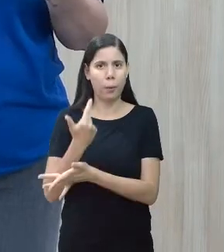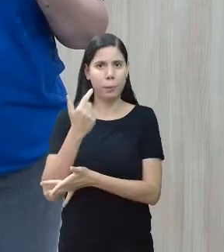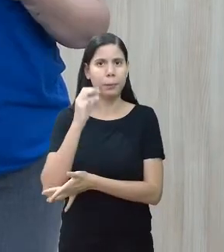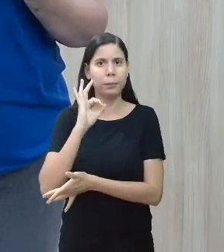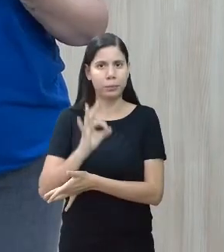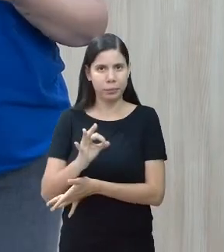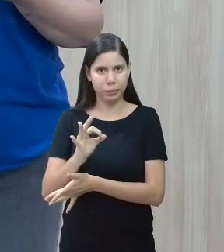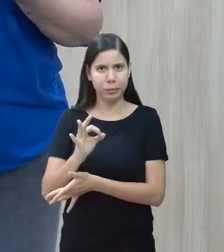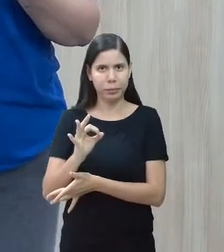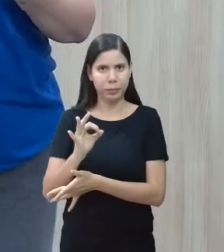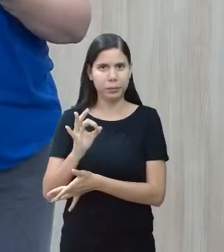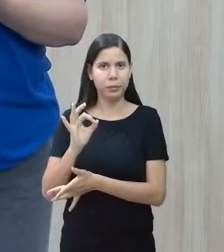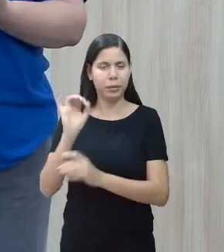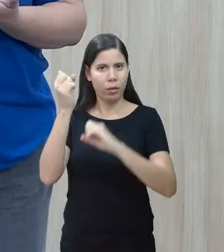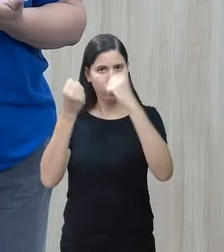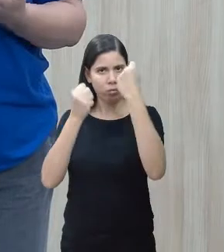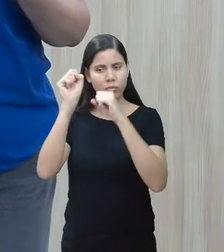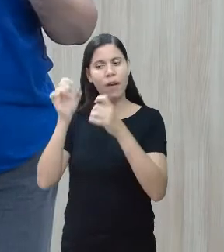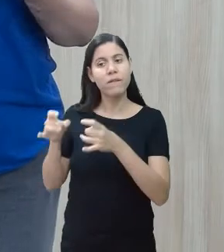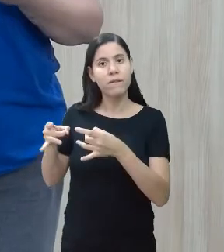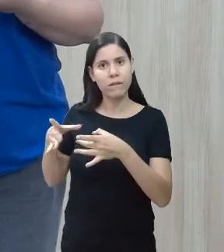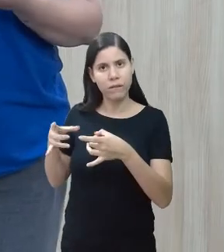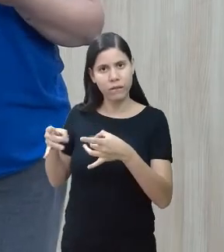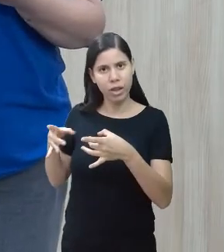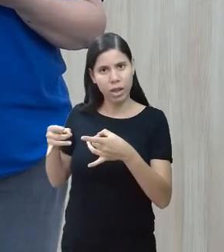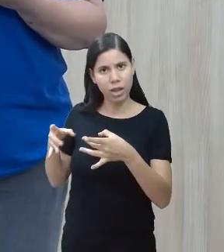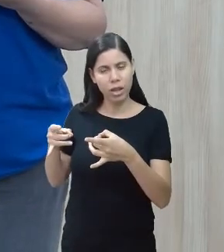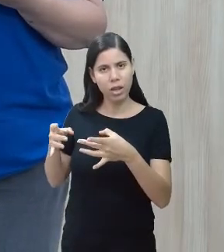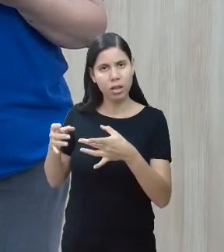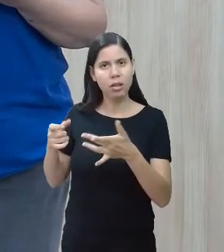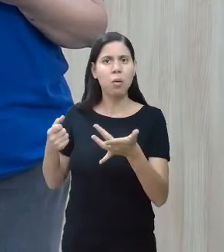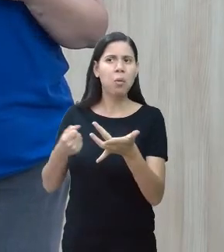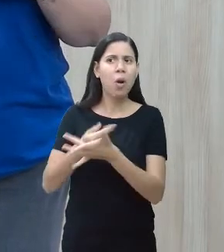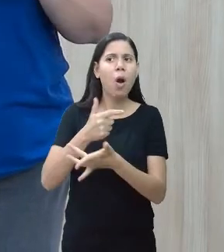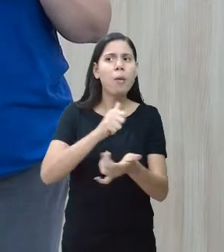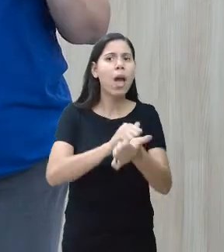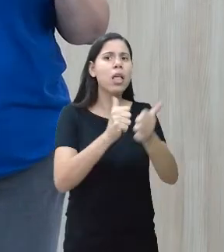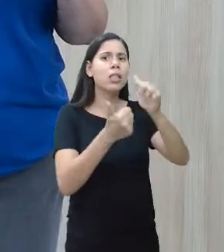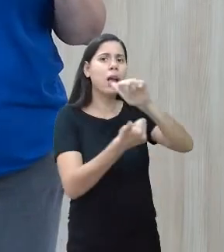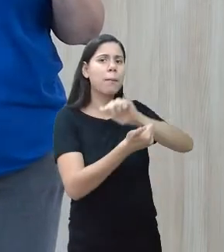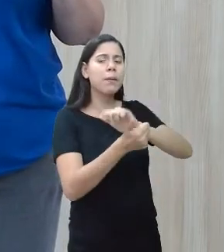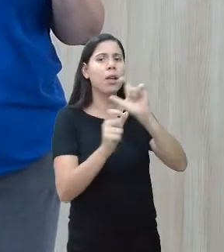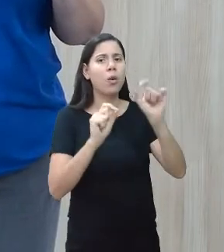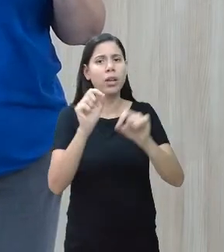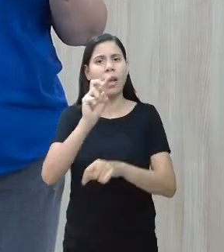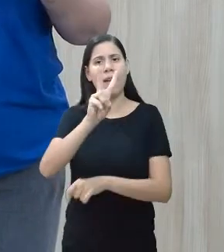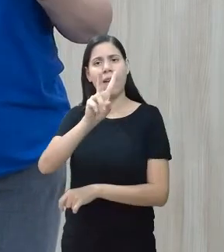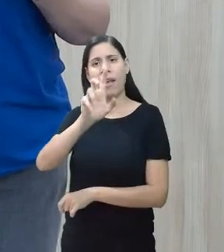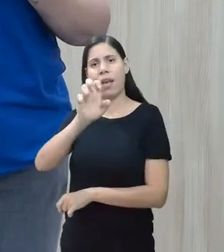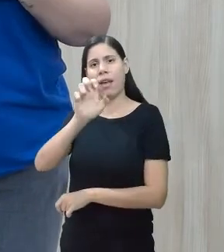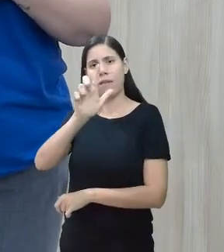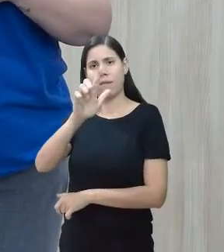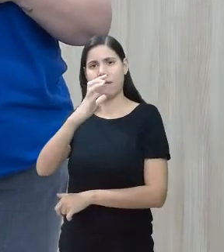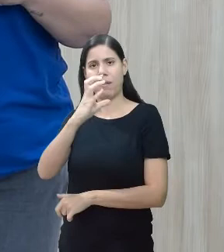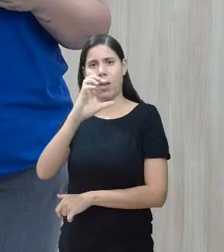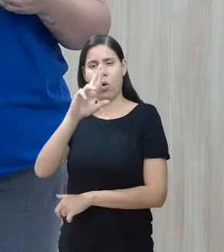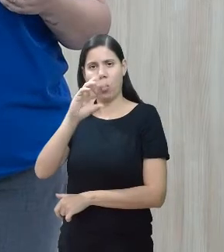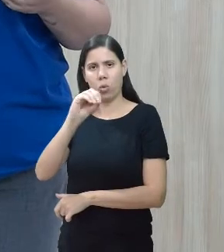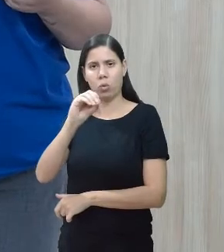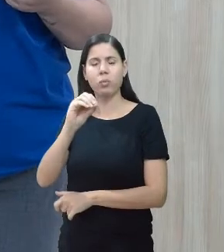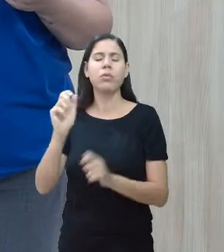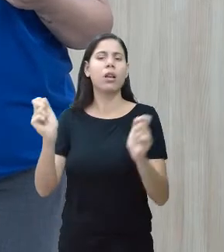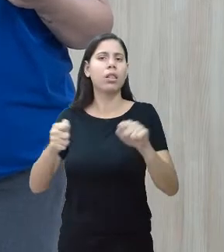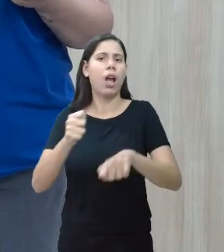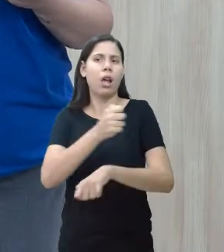não é? Ela é feita, ela é construída e vendida. E feita uma adaptação ali nela com velcro, não é? Onde o estudante, ele